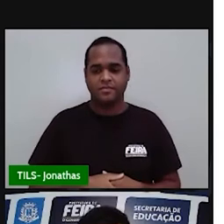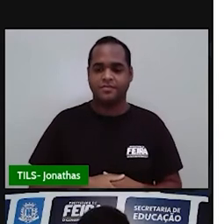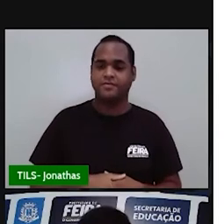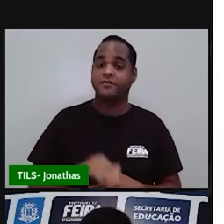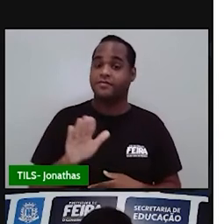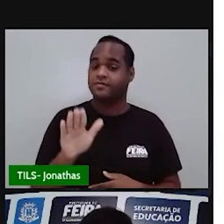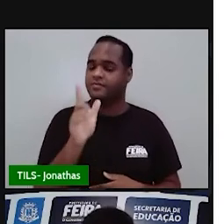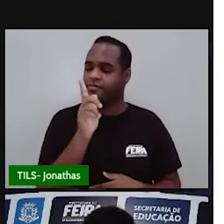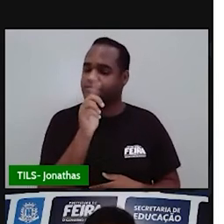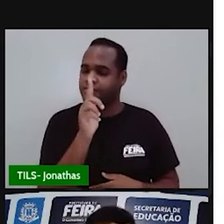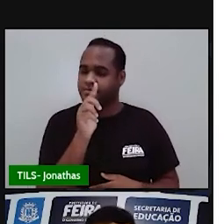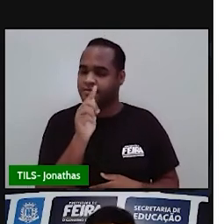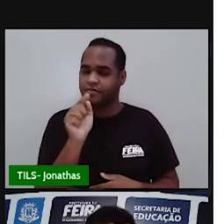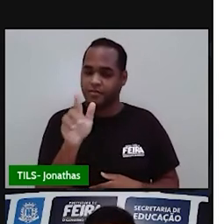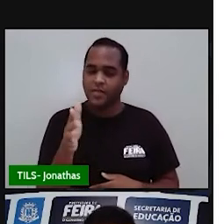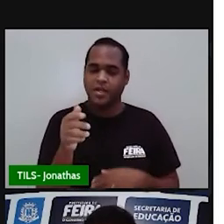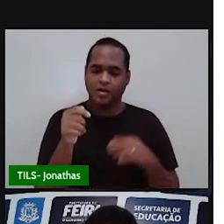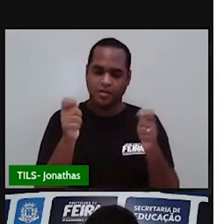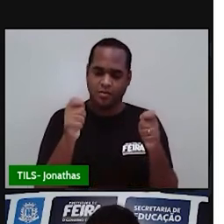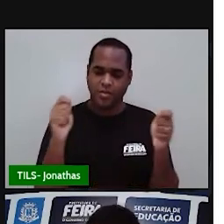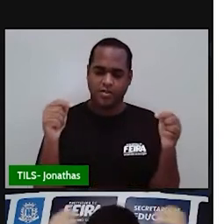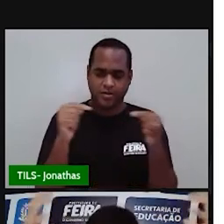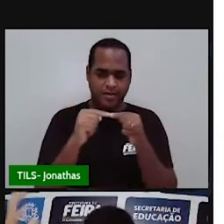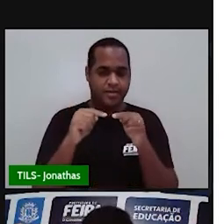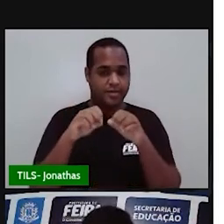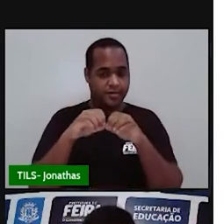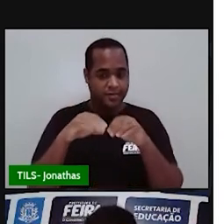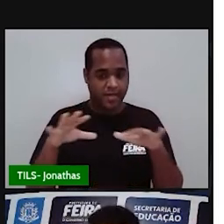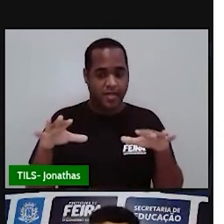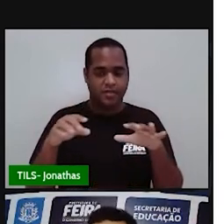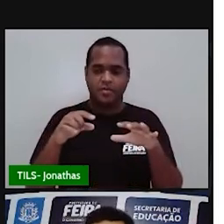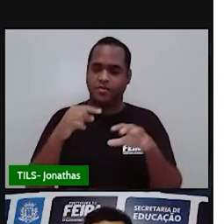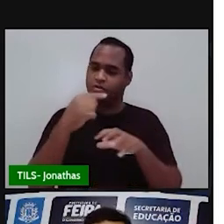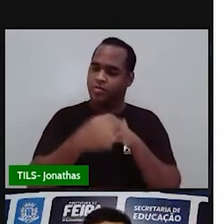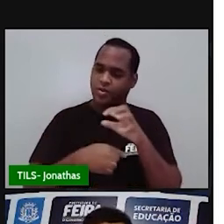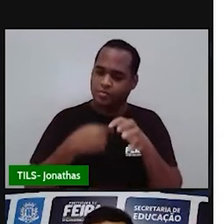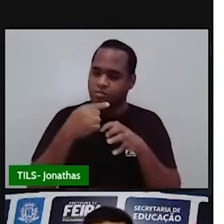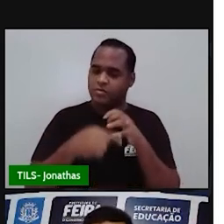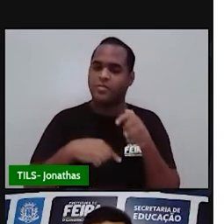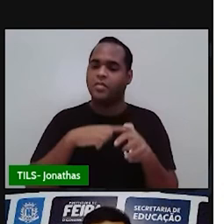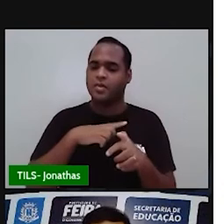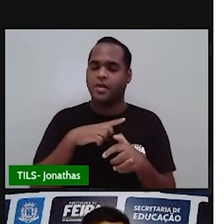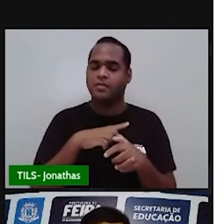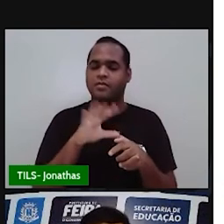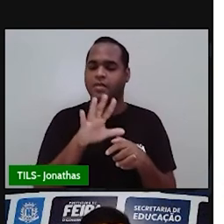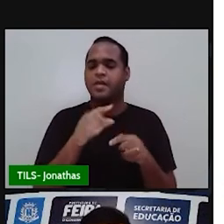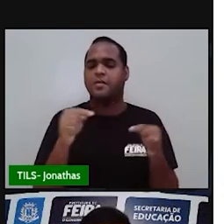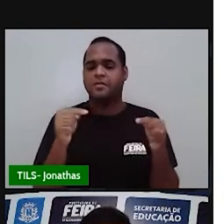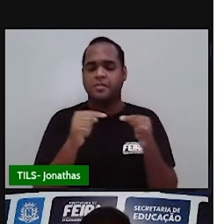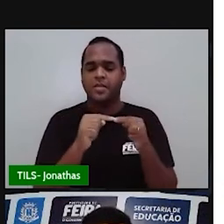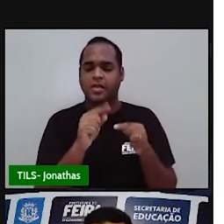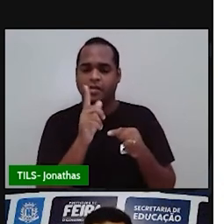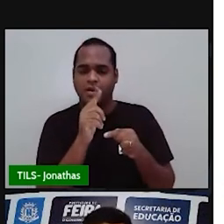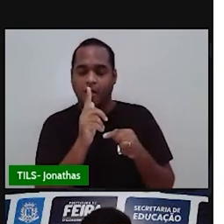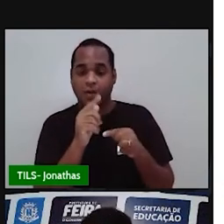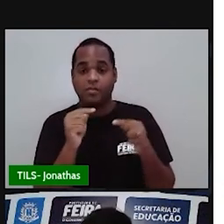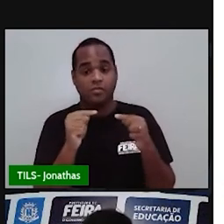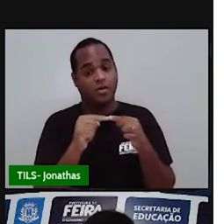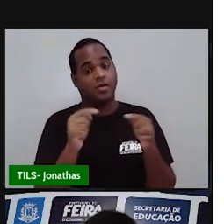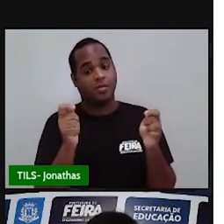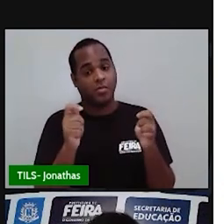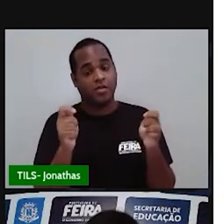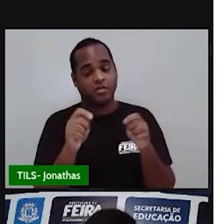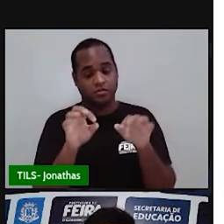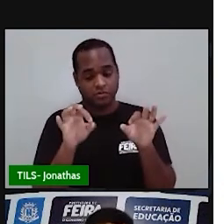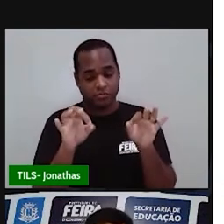água, apesar de ter um montão no planeta Terra, ela é um recurso que pode